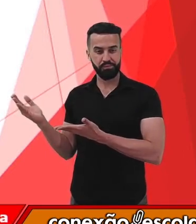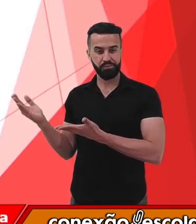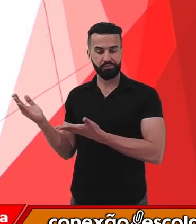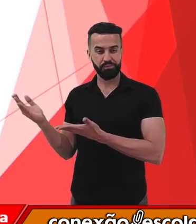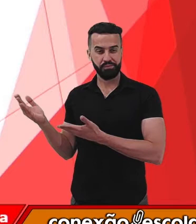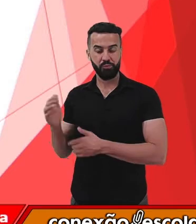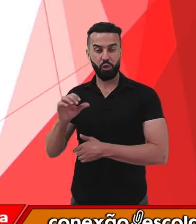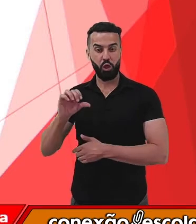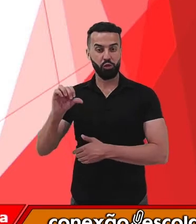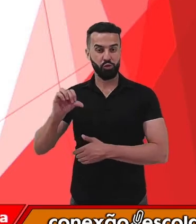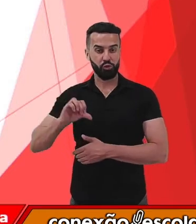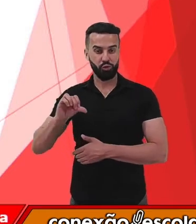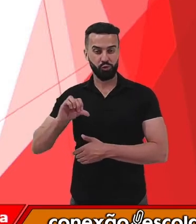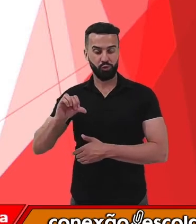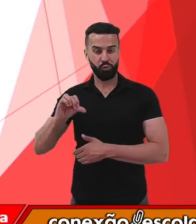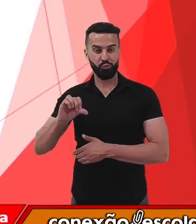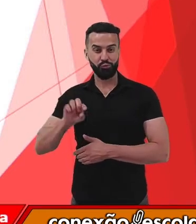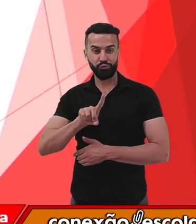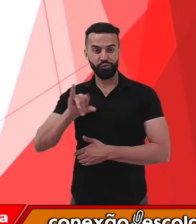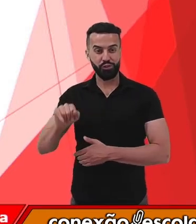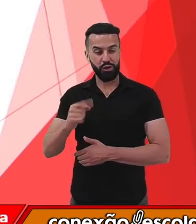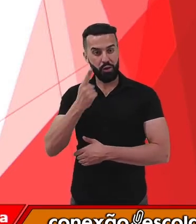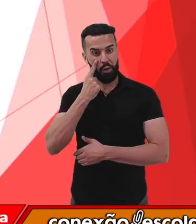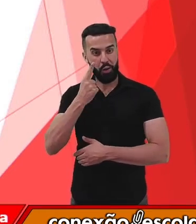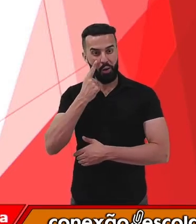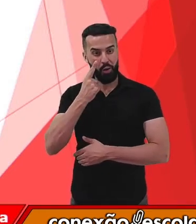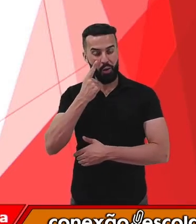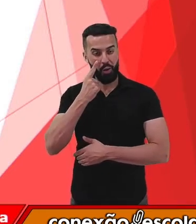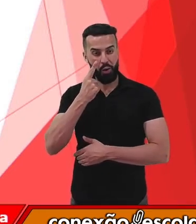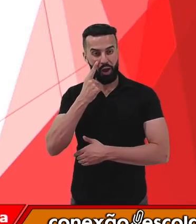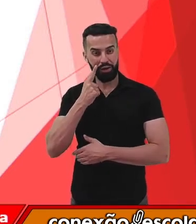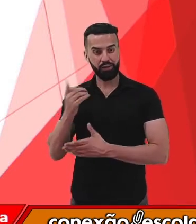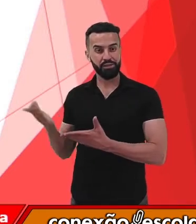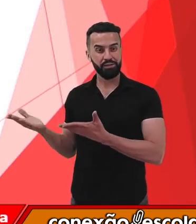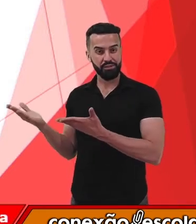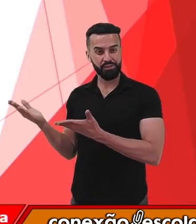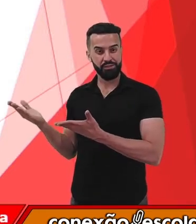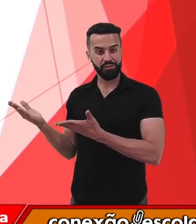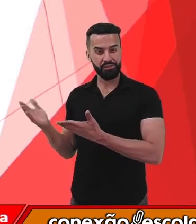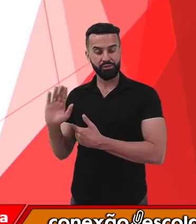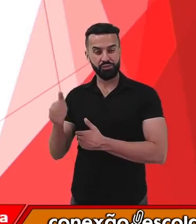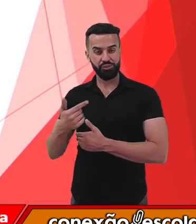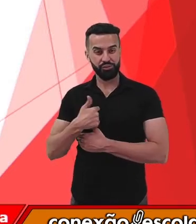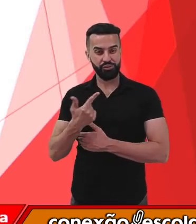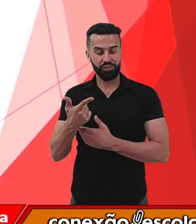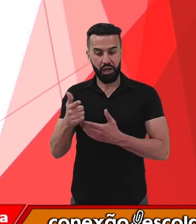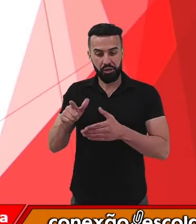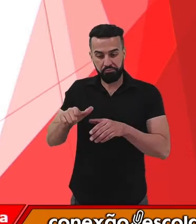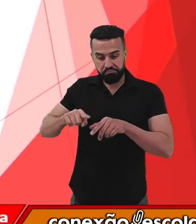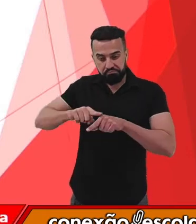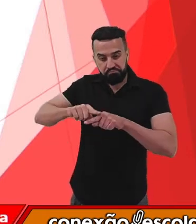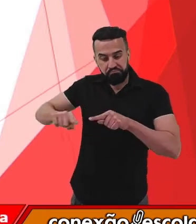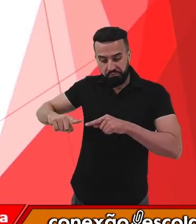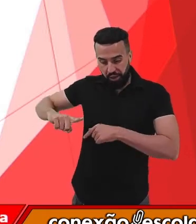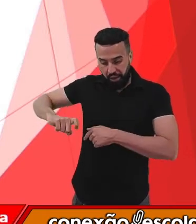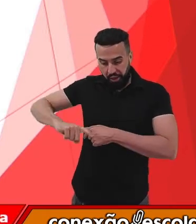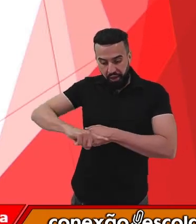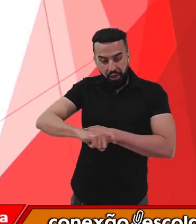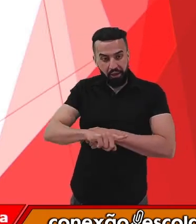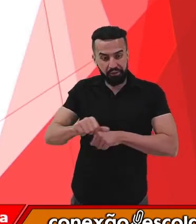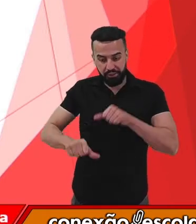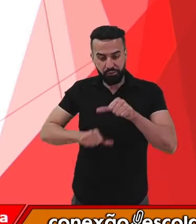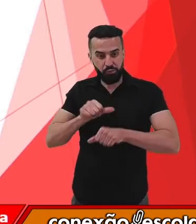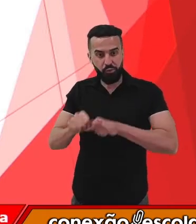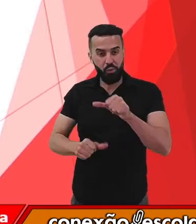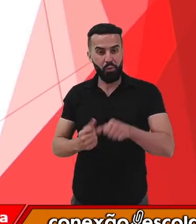No nono dia, esse é o pedaço sem cabeça, que já está com uma pequena cabecinha desenvolvida, e no final, nós temos